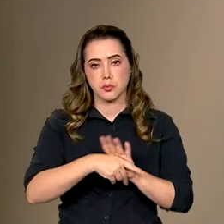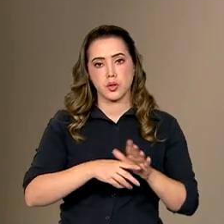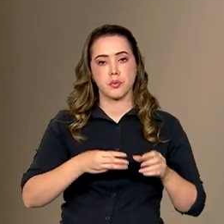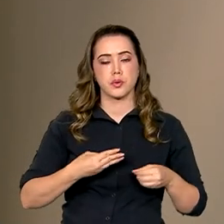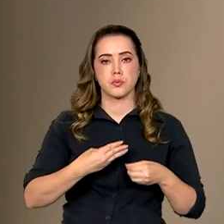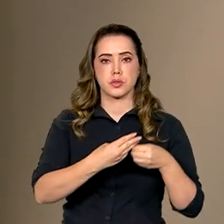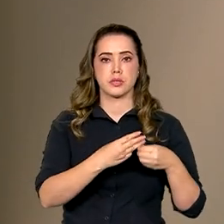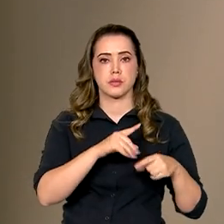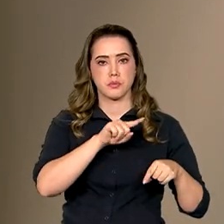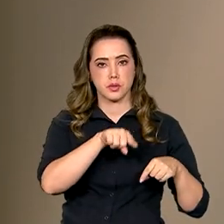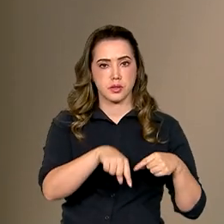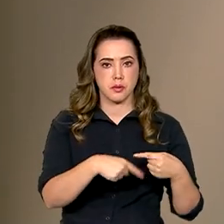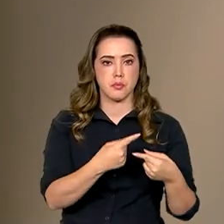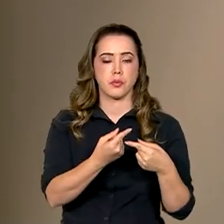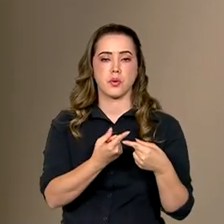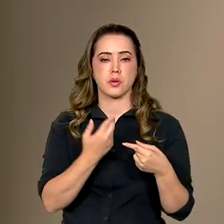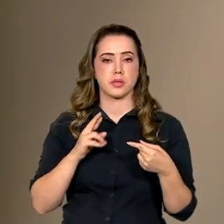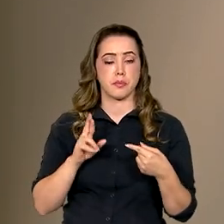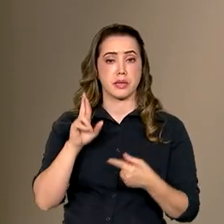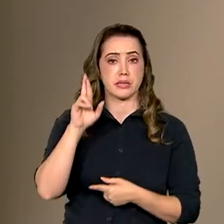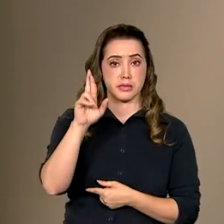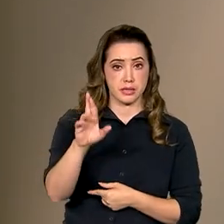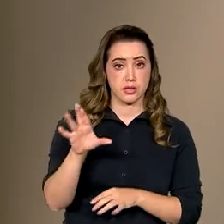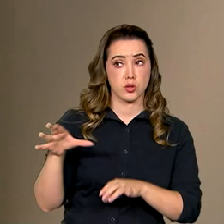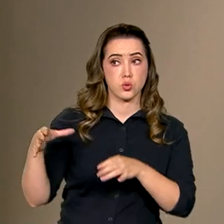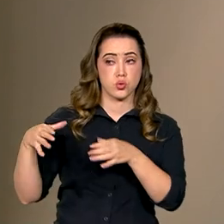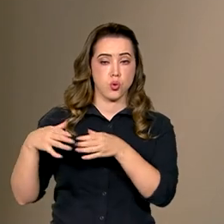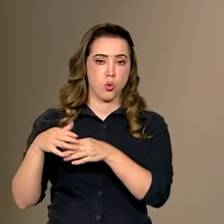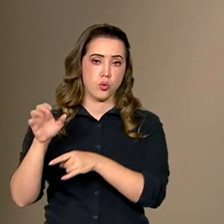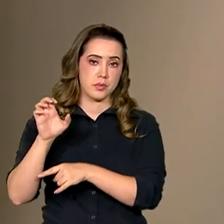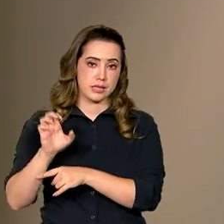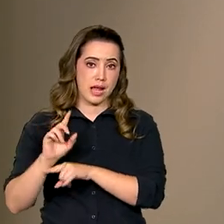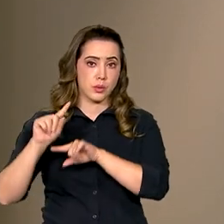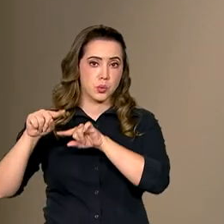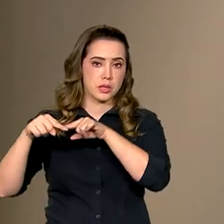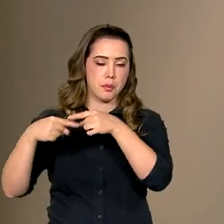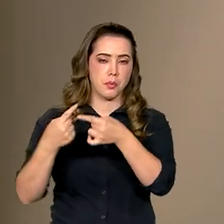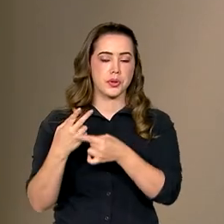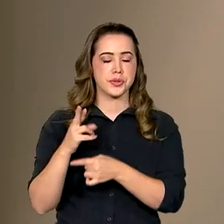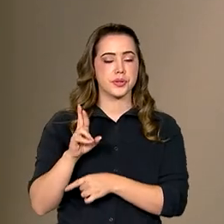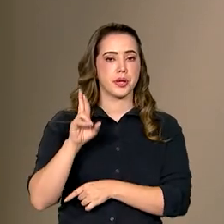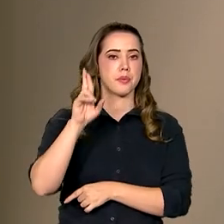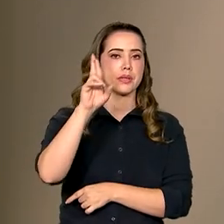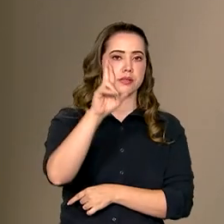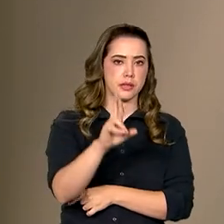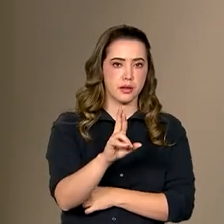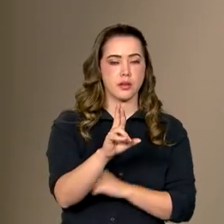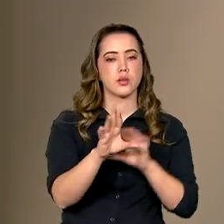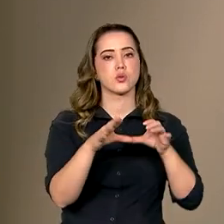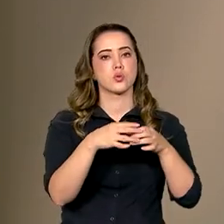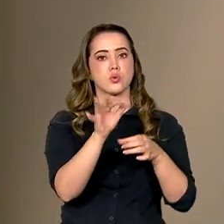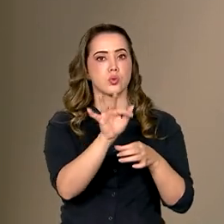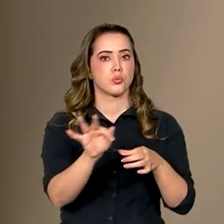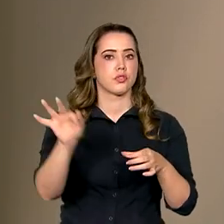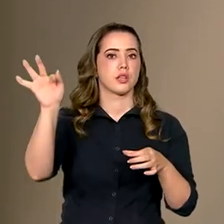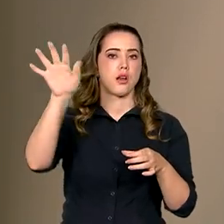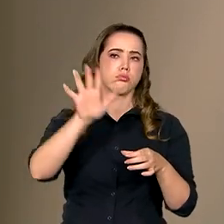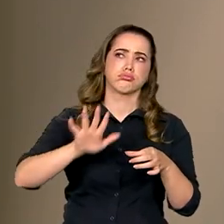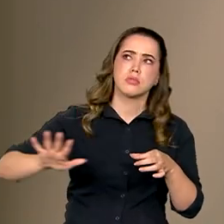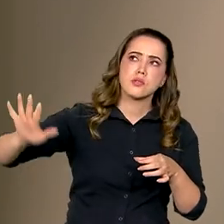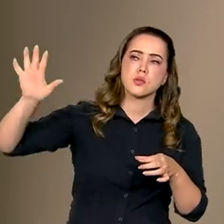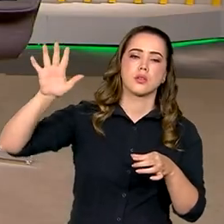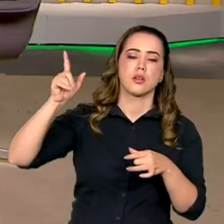passam com delegados e delegadas para o plano estadual, que depois elegem também delegados e delegadas nacionais. Que são